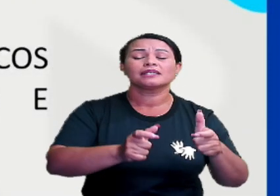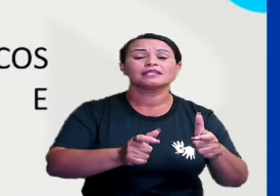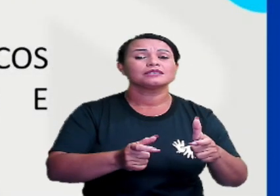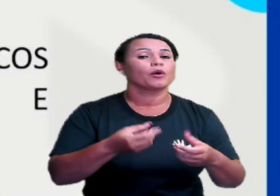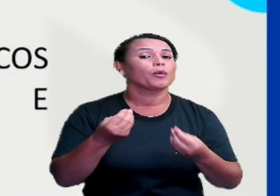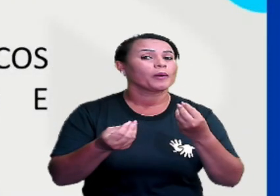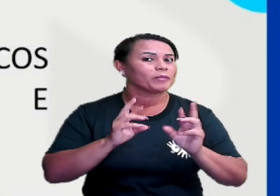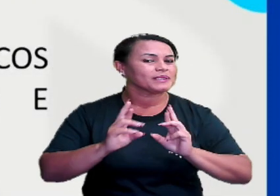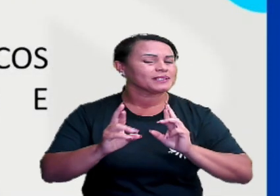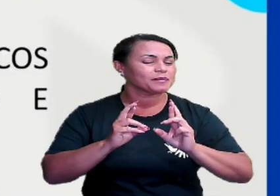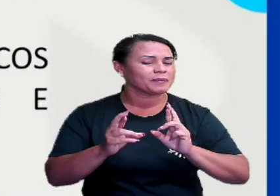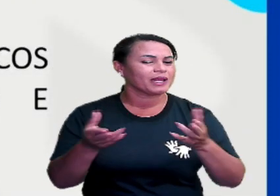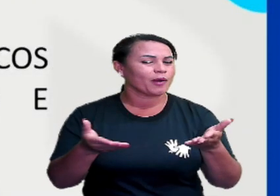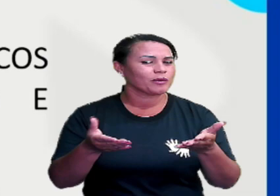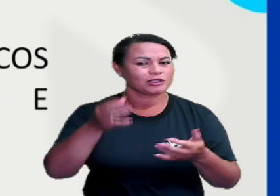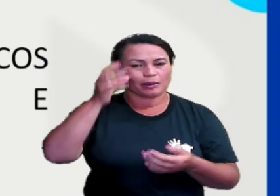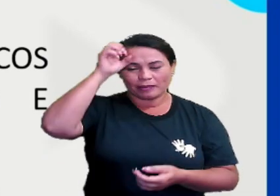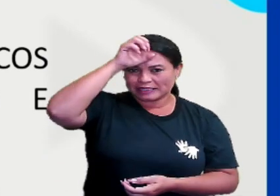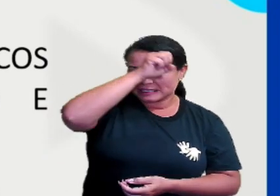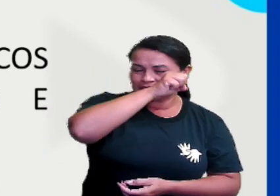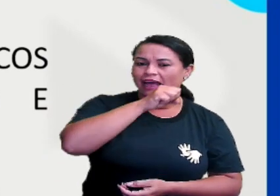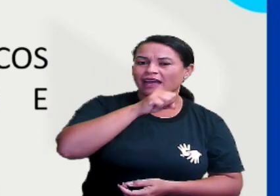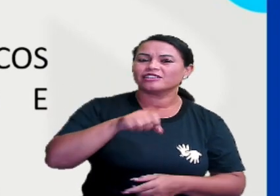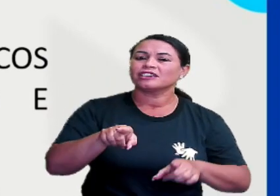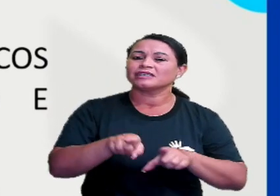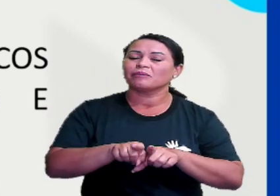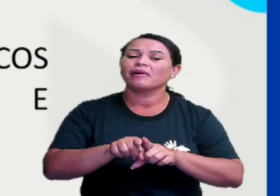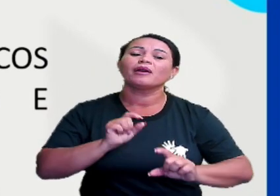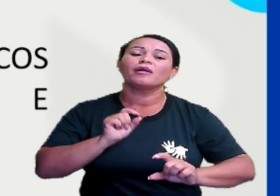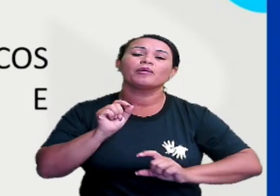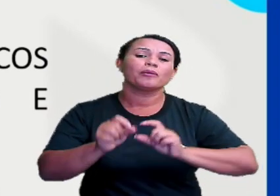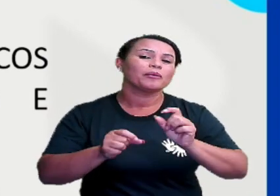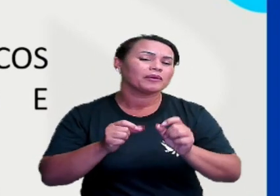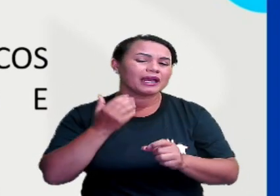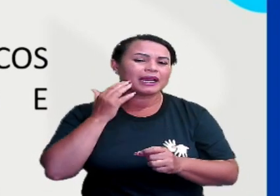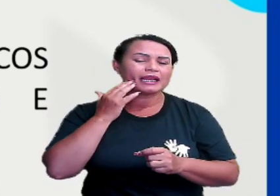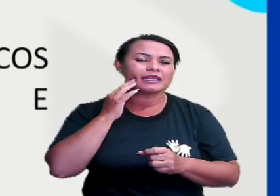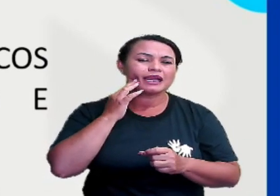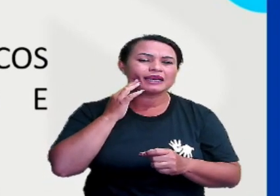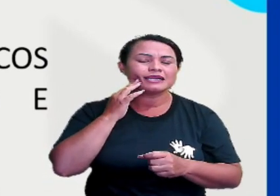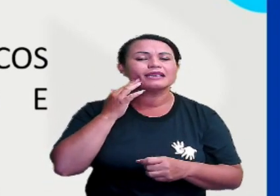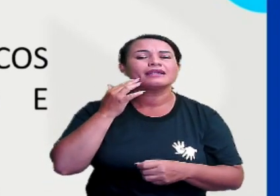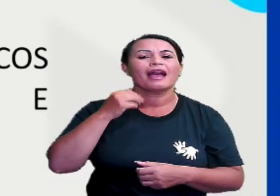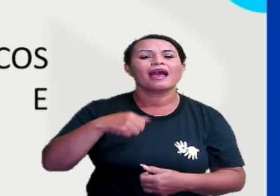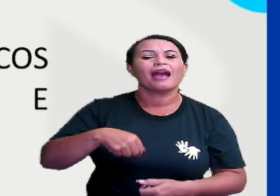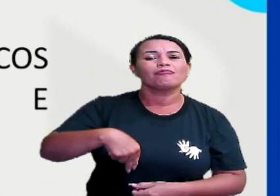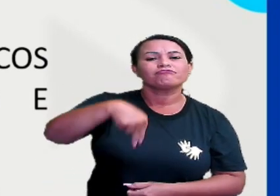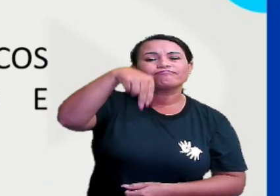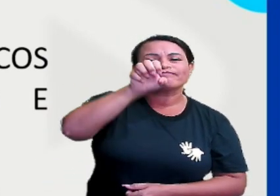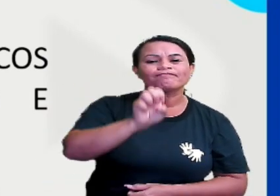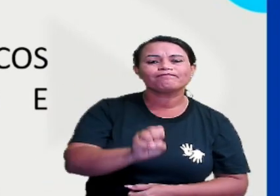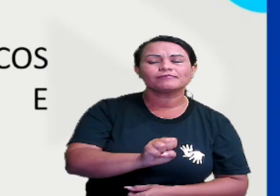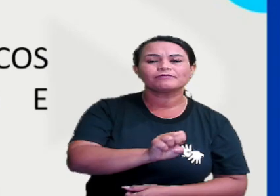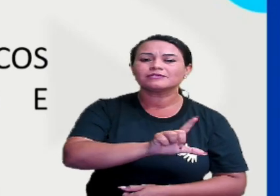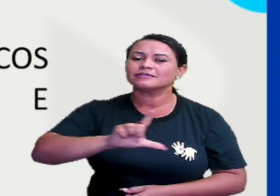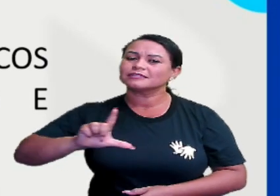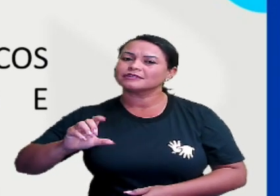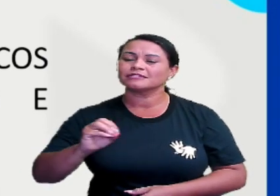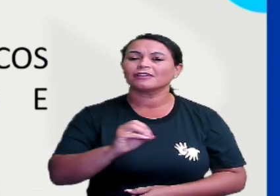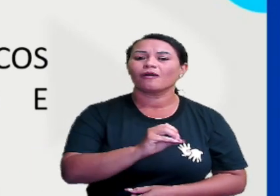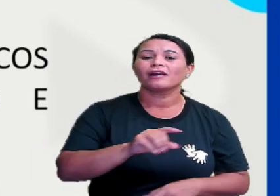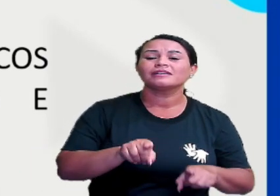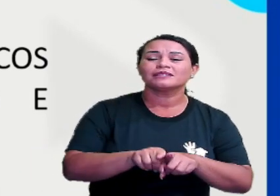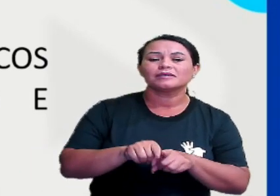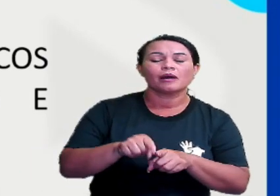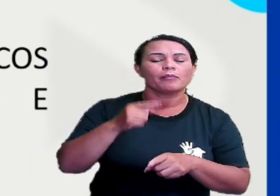aprendizagem é compreender o significado da rosa dos ventos e de outros sistemas de referência de